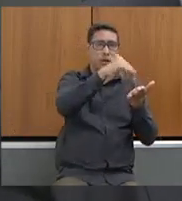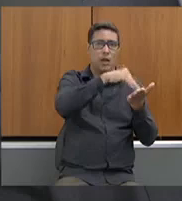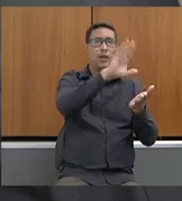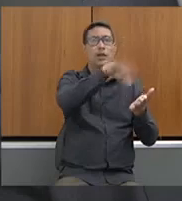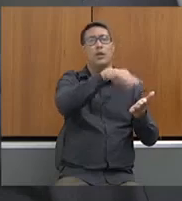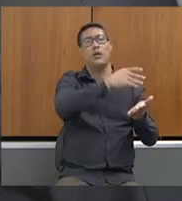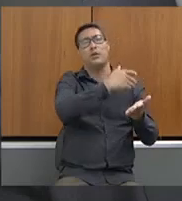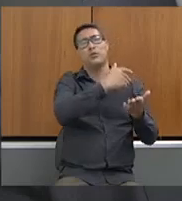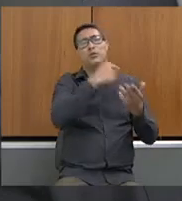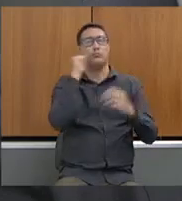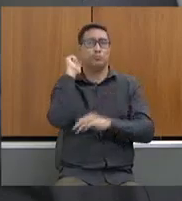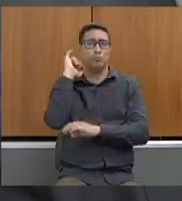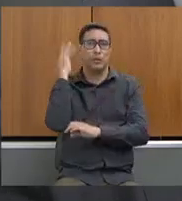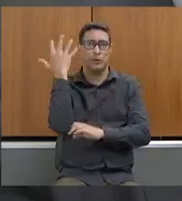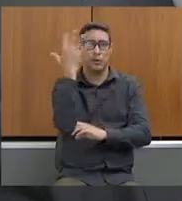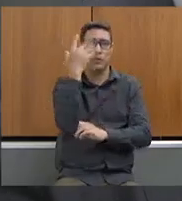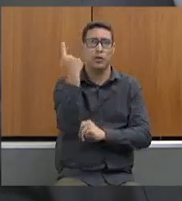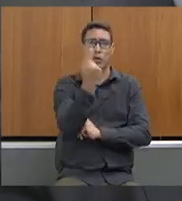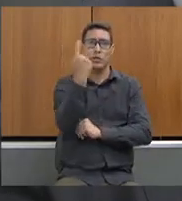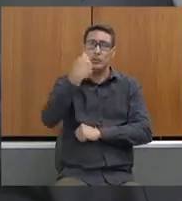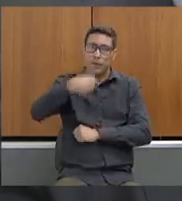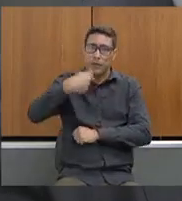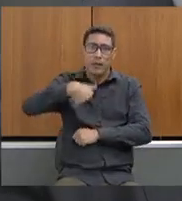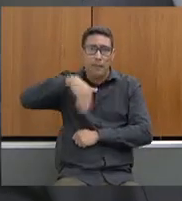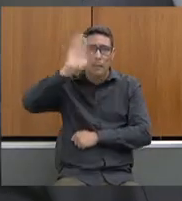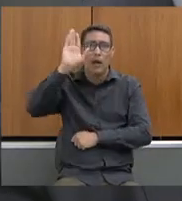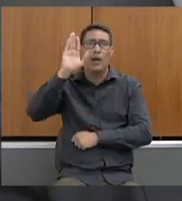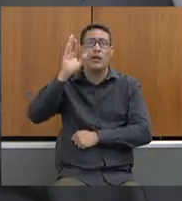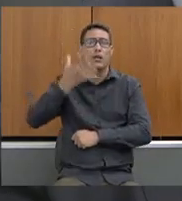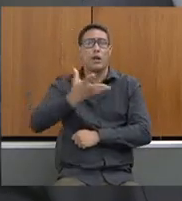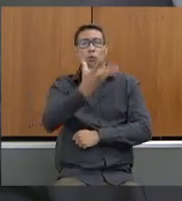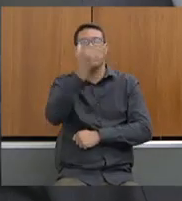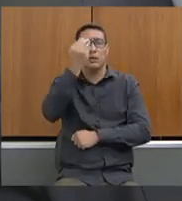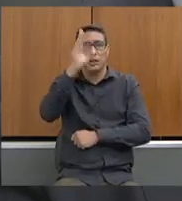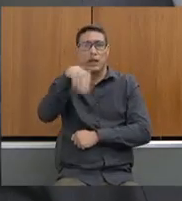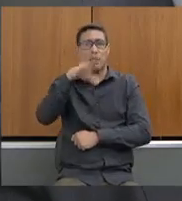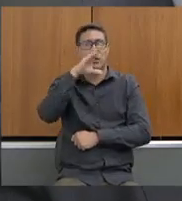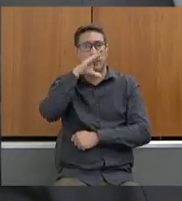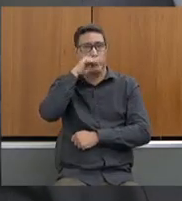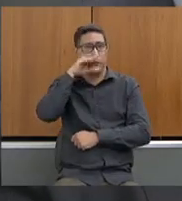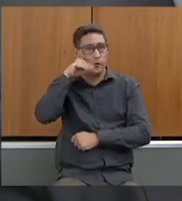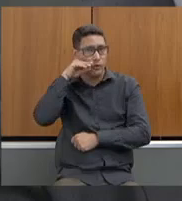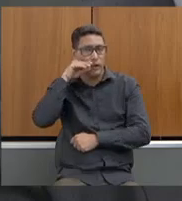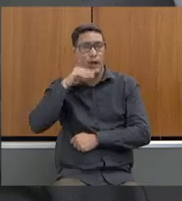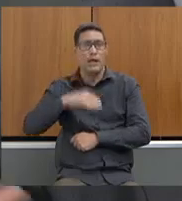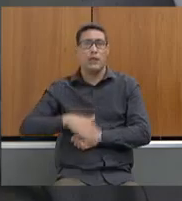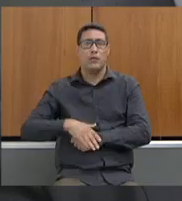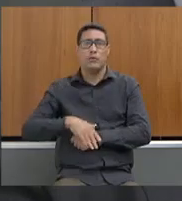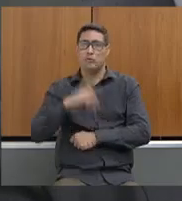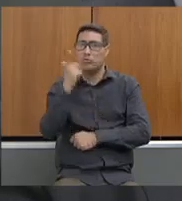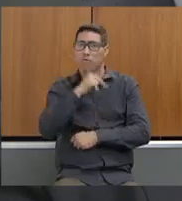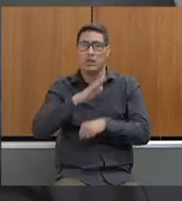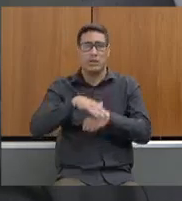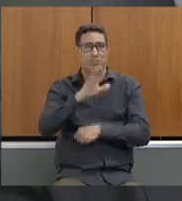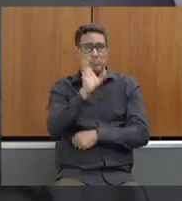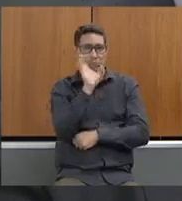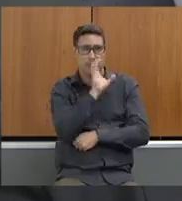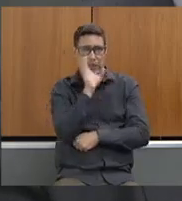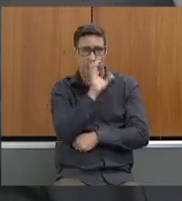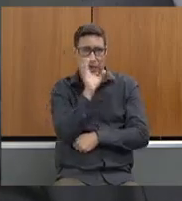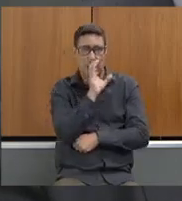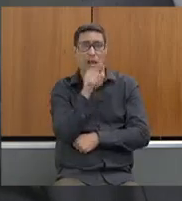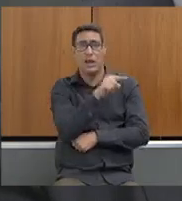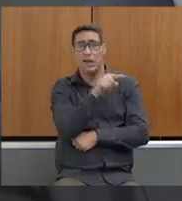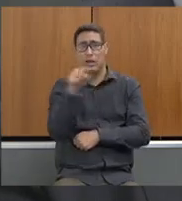precisamos ter maior número de funcionários para que nós consigamos o mais rápido possível dar resposta ao empreendedor